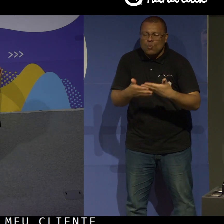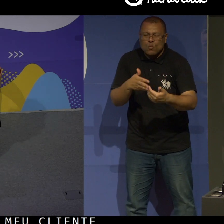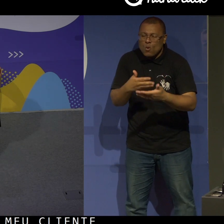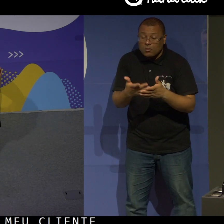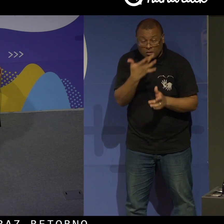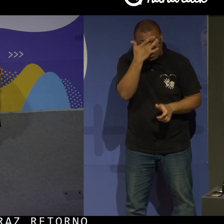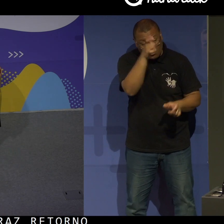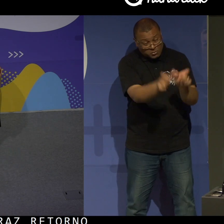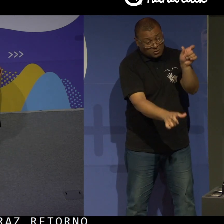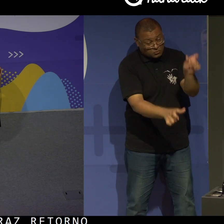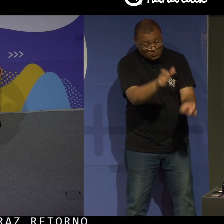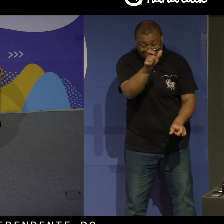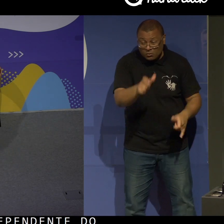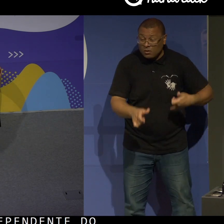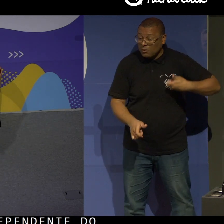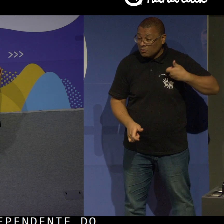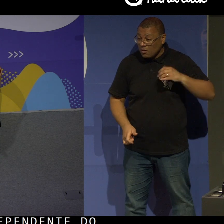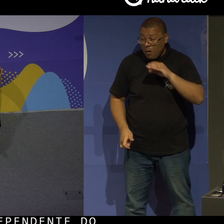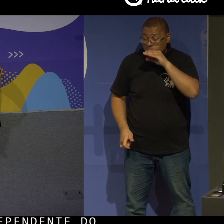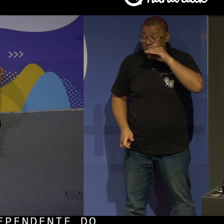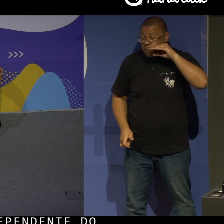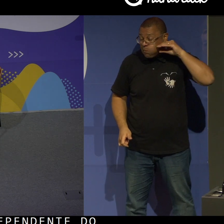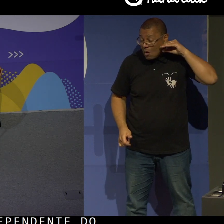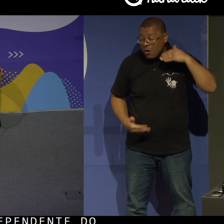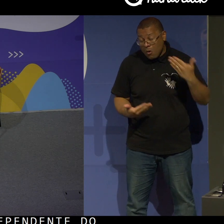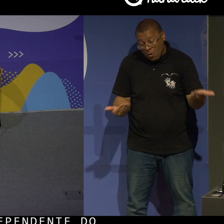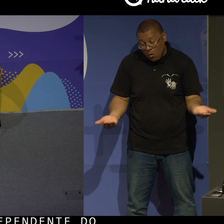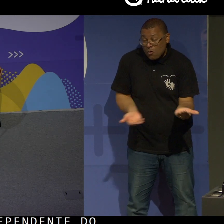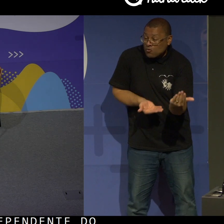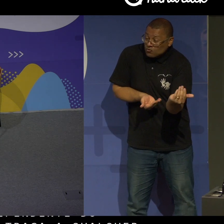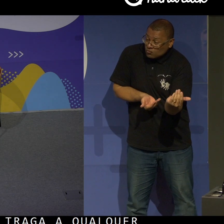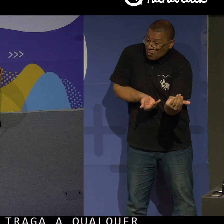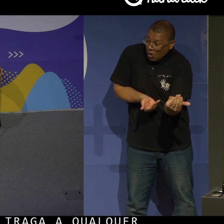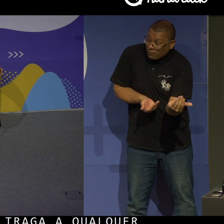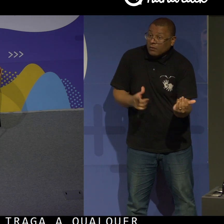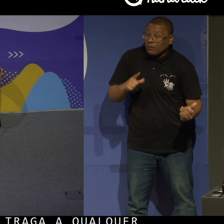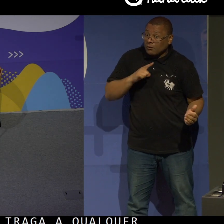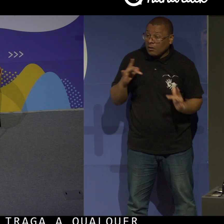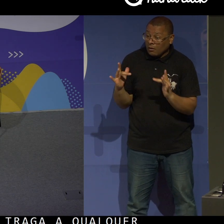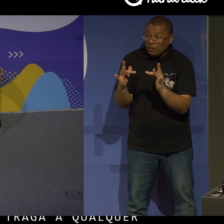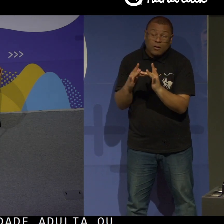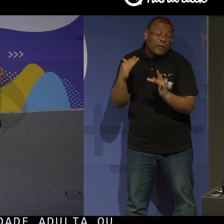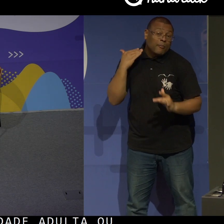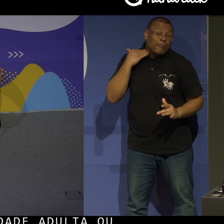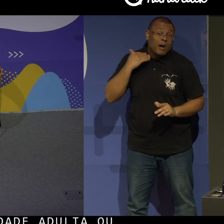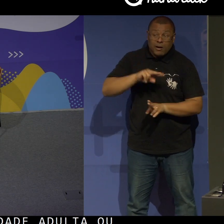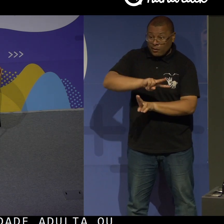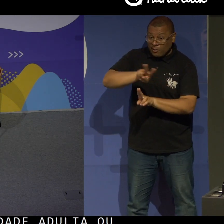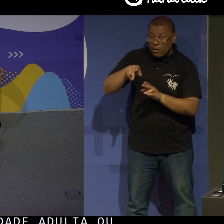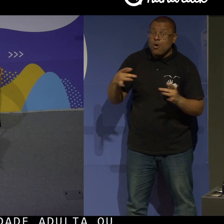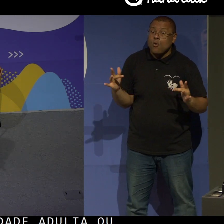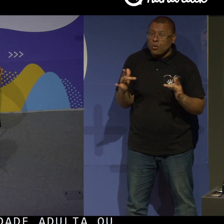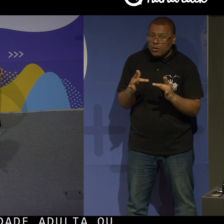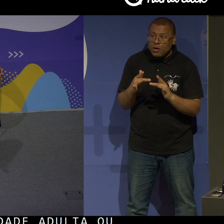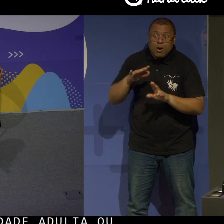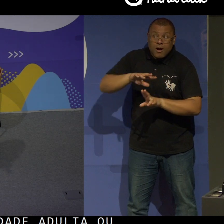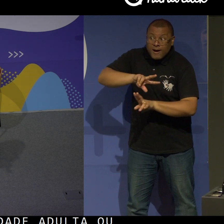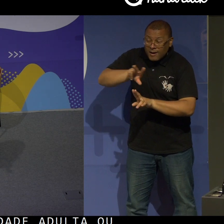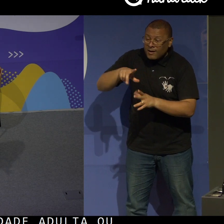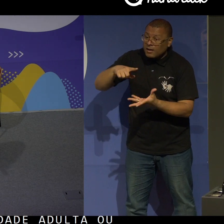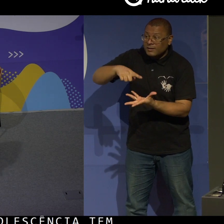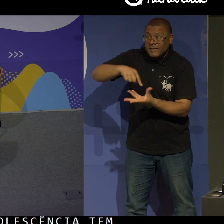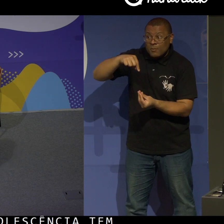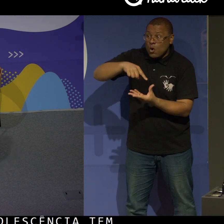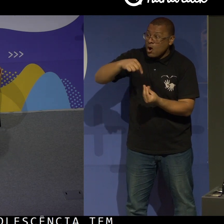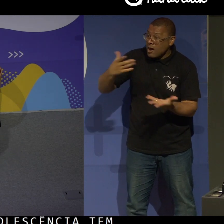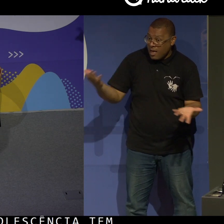pessoa, na sua idade adulta, ou até mesmo na adolescência, tem contato com o banco. E esse banco precisa ser democrático,